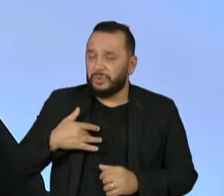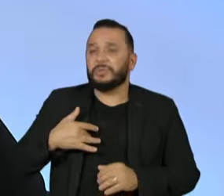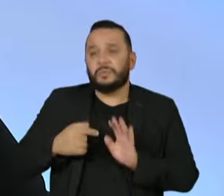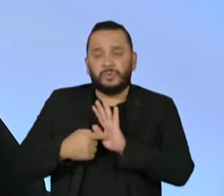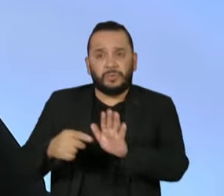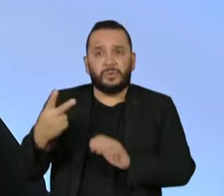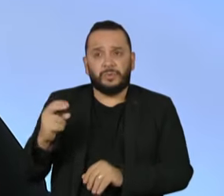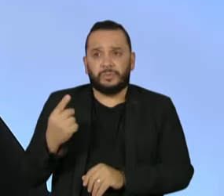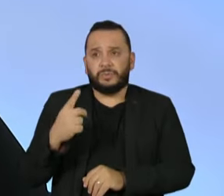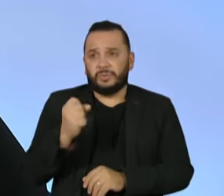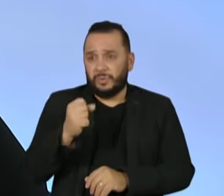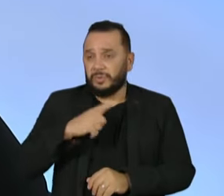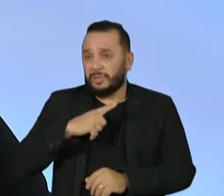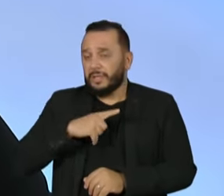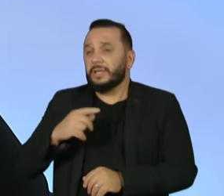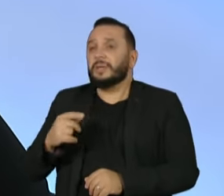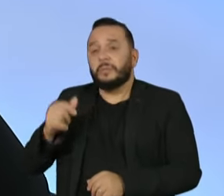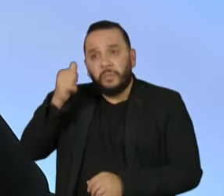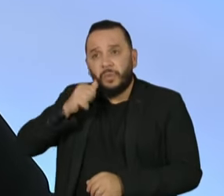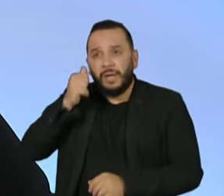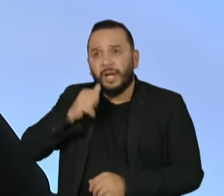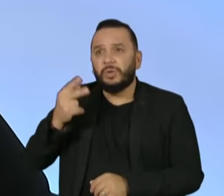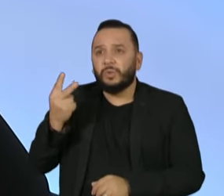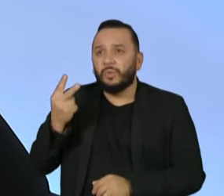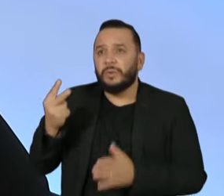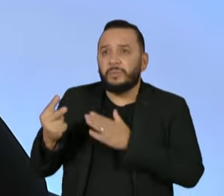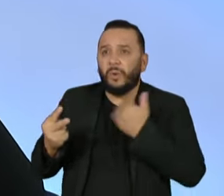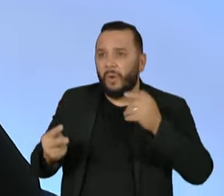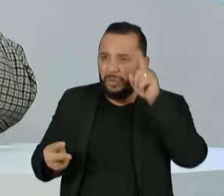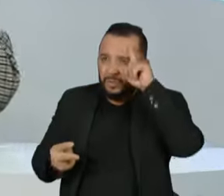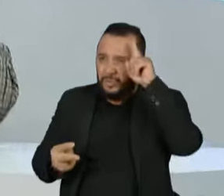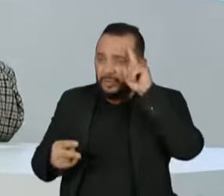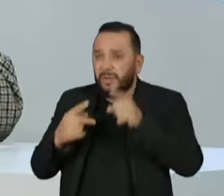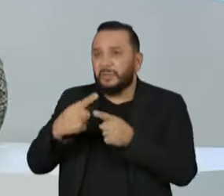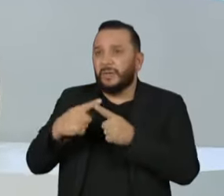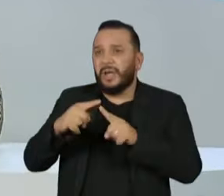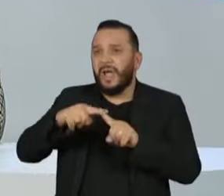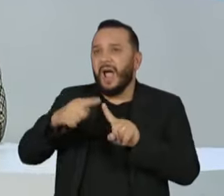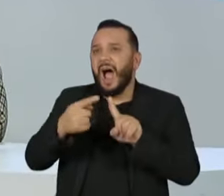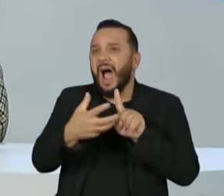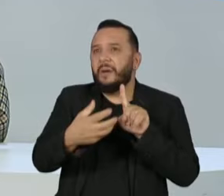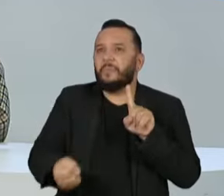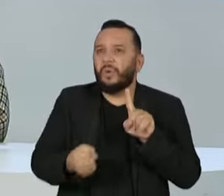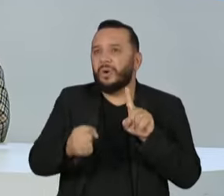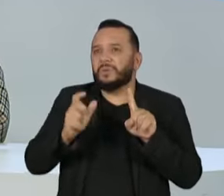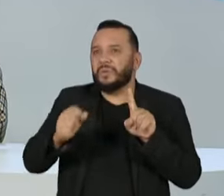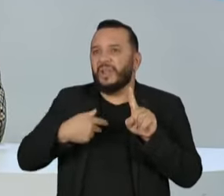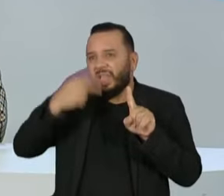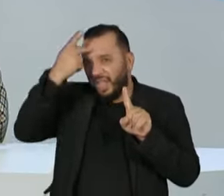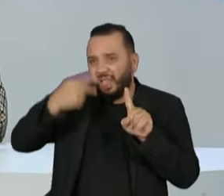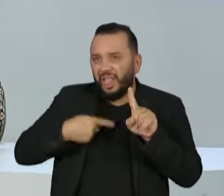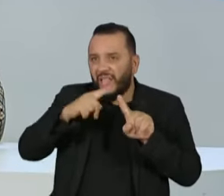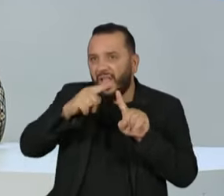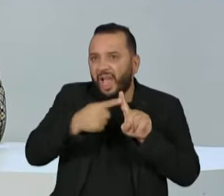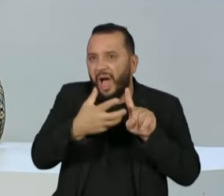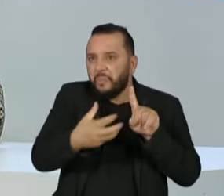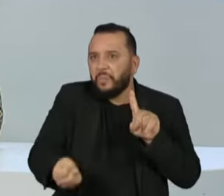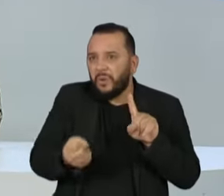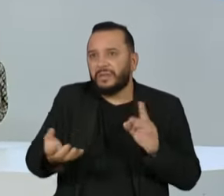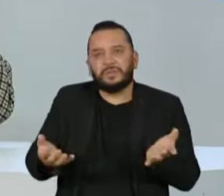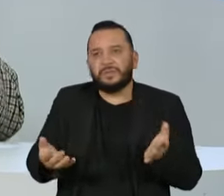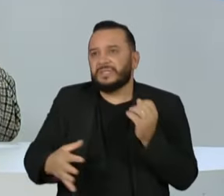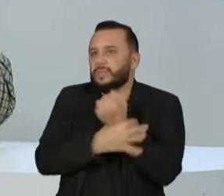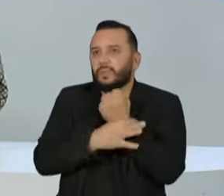por dia vítima de aborto inseguro, esse aborto inseguro que elas fazem em açougues pelo Brasil, em situações insalubres diariamente.